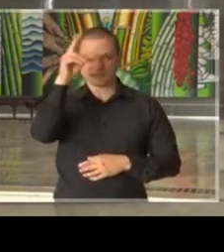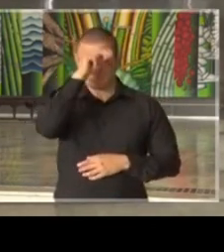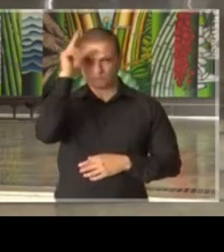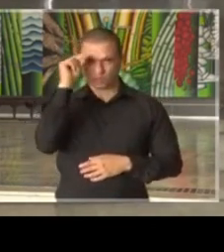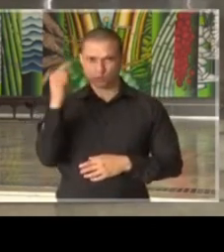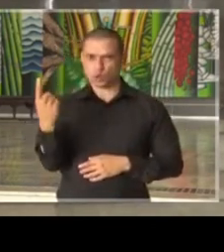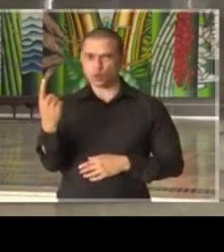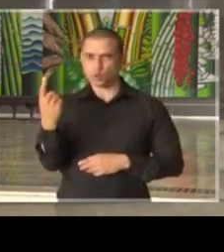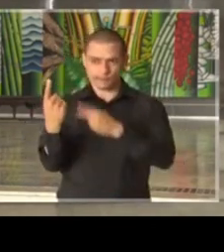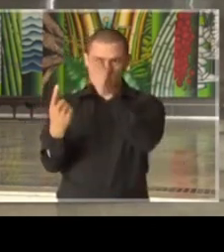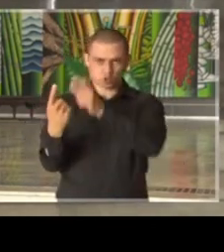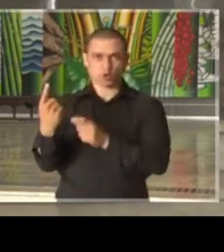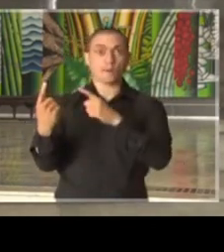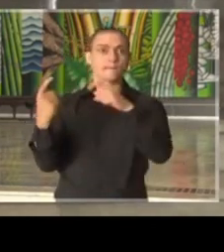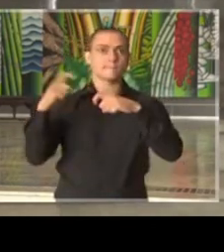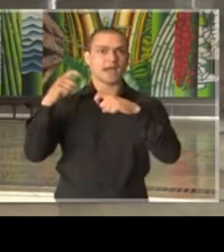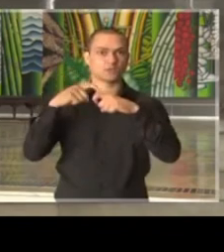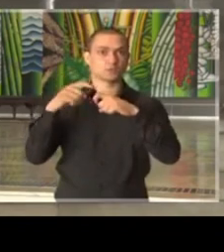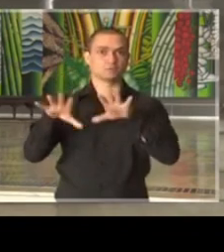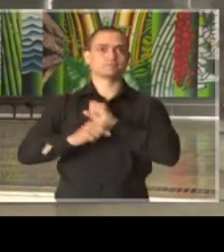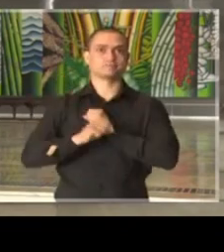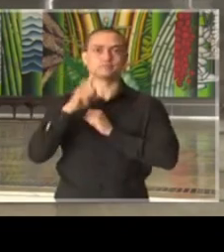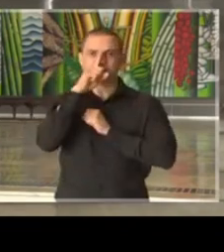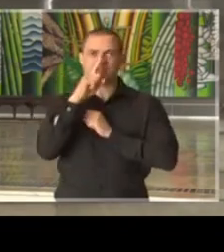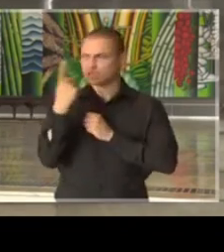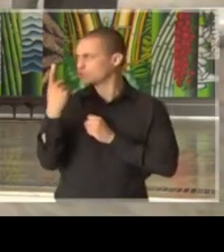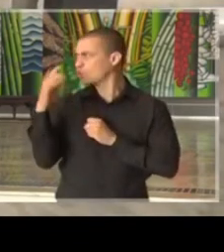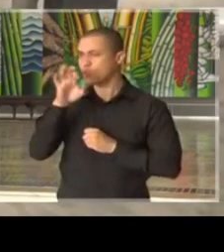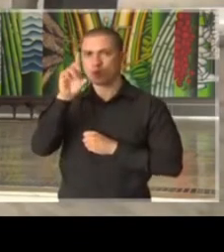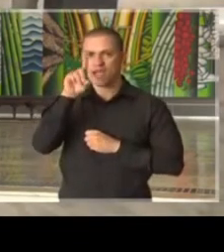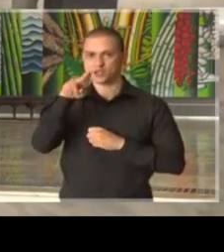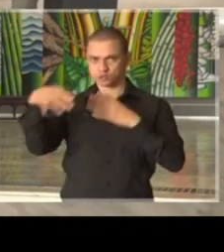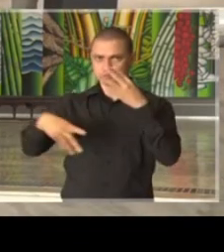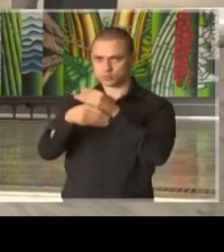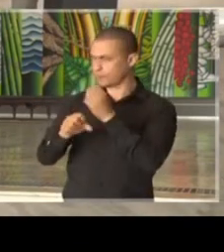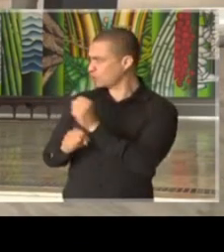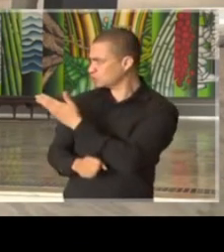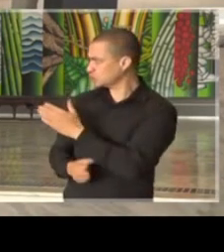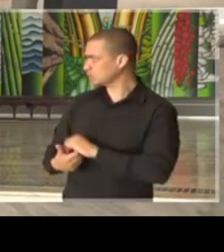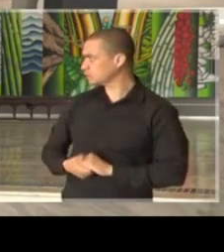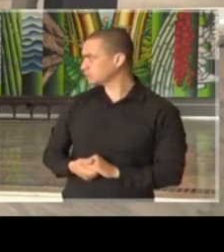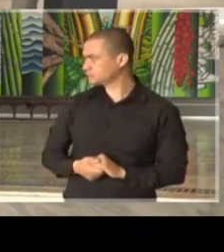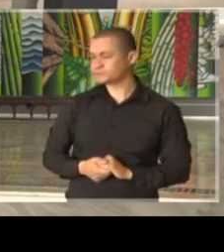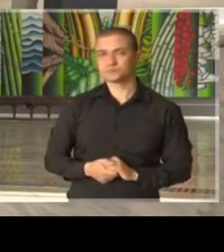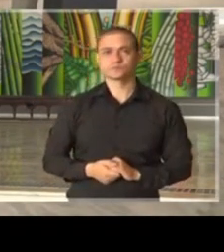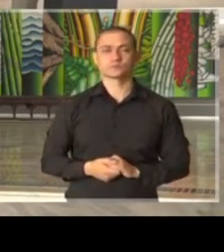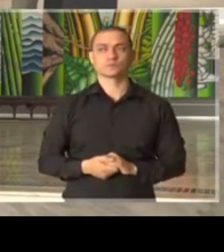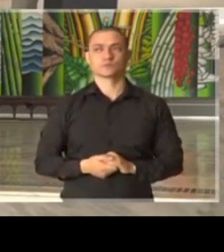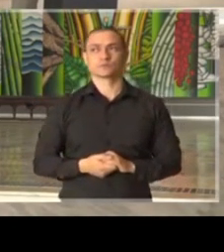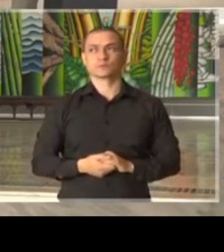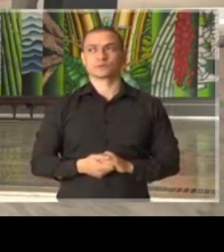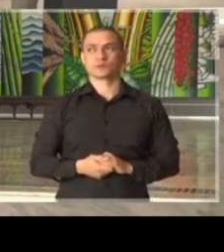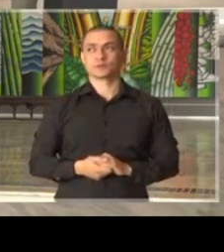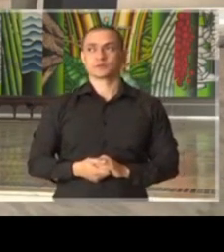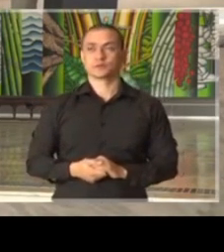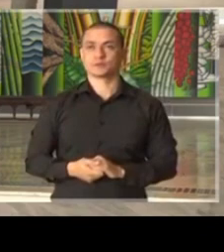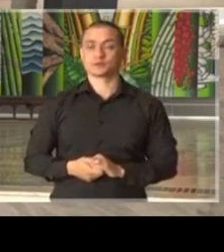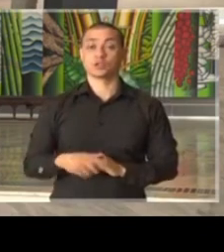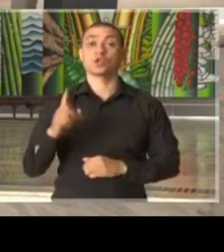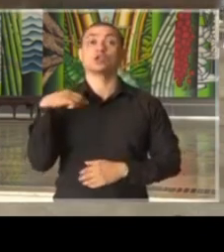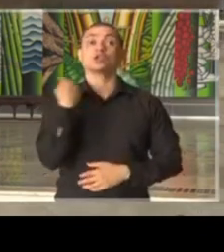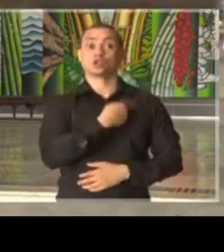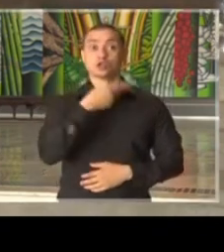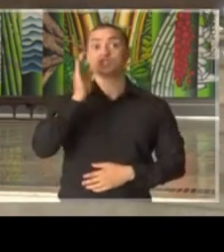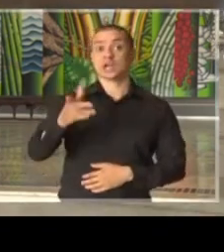talvez, o Edson possa complementar. Edson Aparecido? Não. Nós